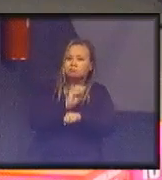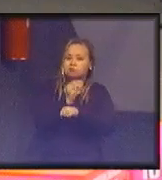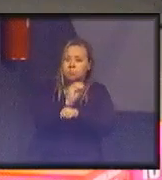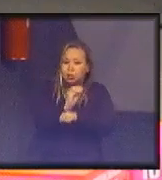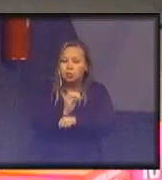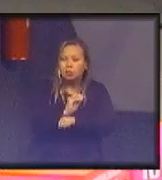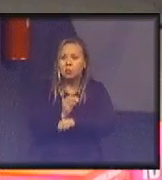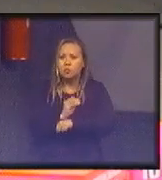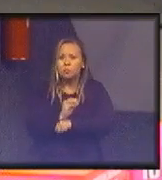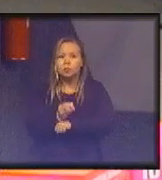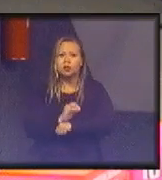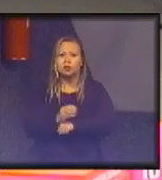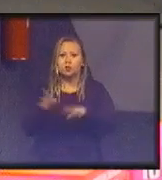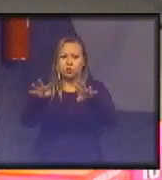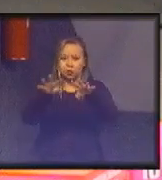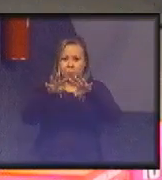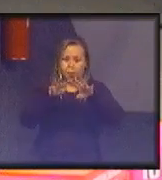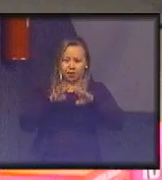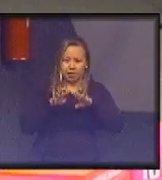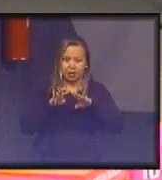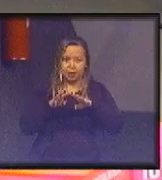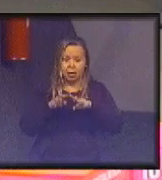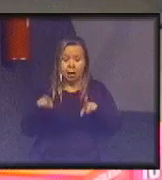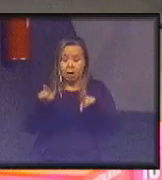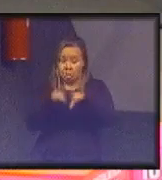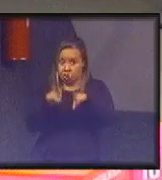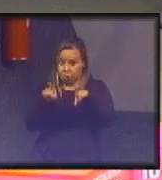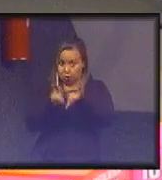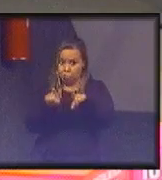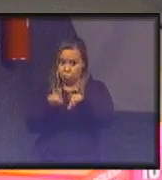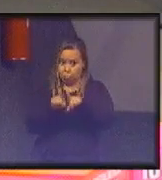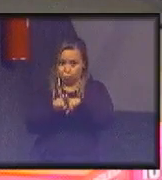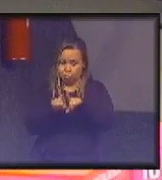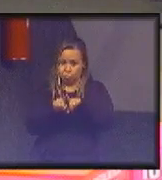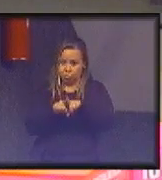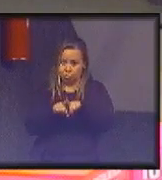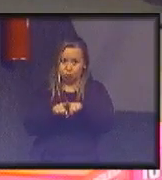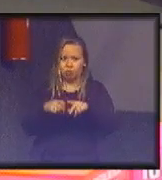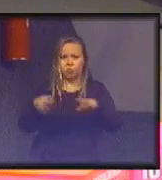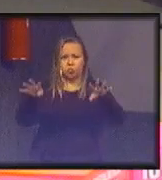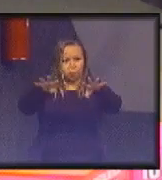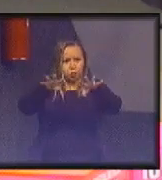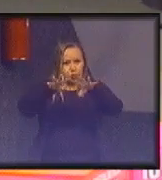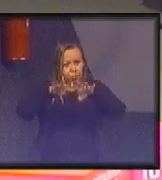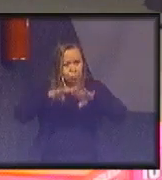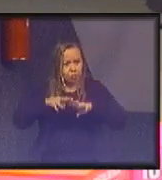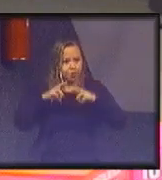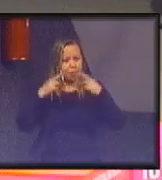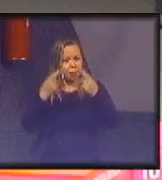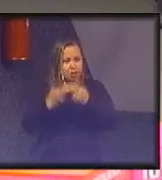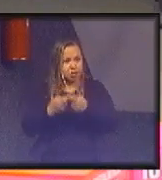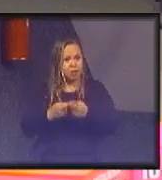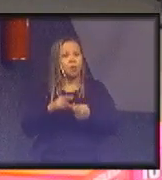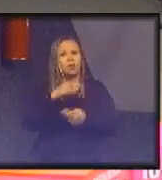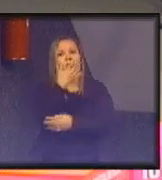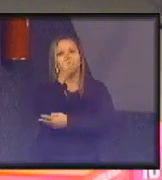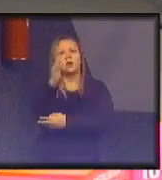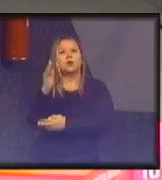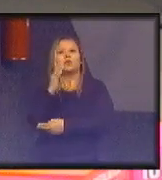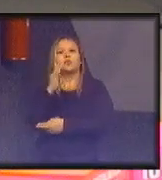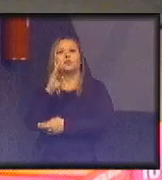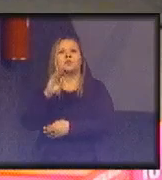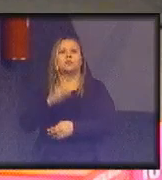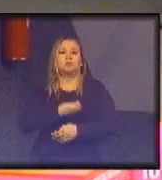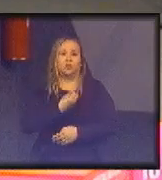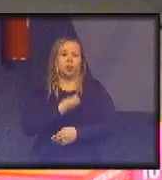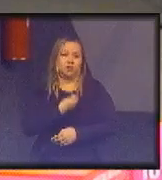Mudança do Clima. E, simultaneamente, a Convenção da Biodiversidade, a Convenção de Mudança do Clima, foi